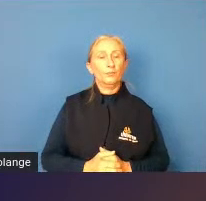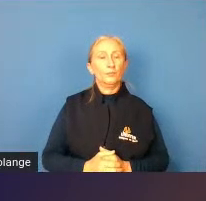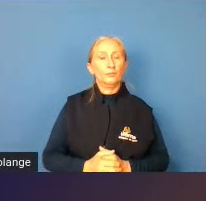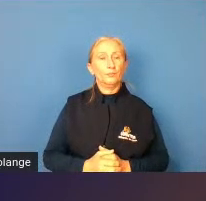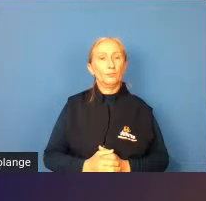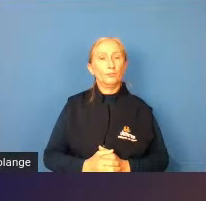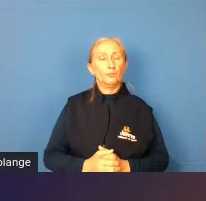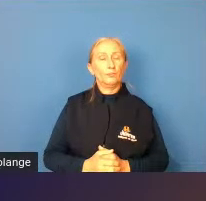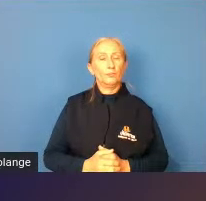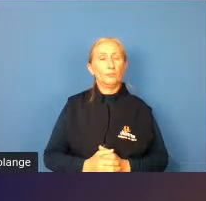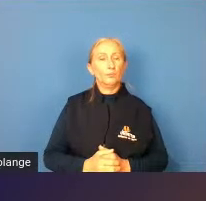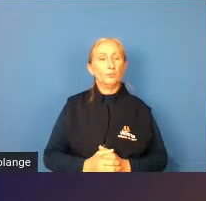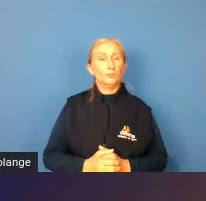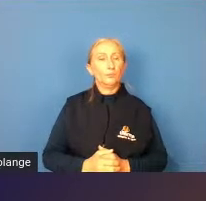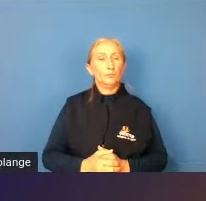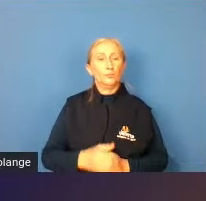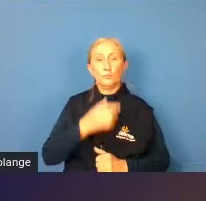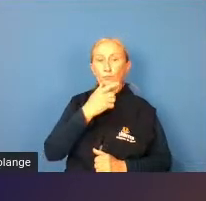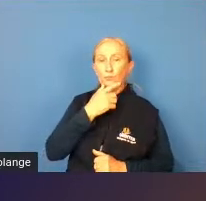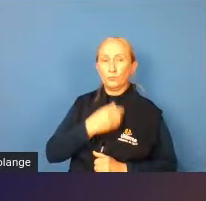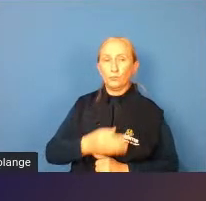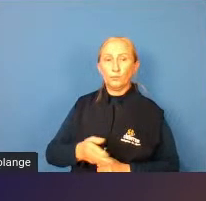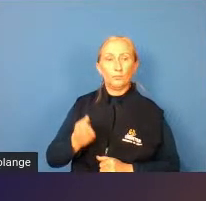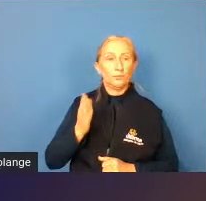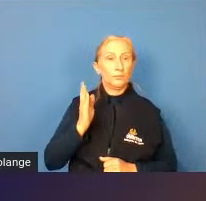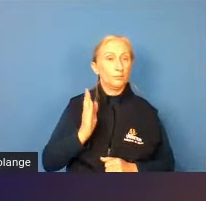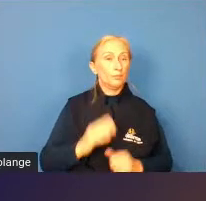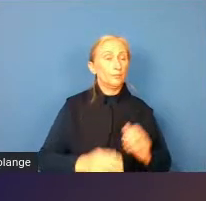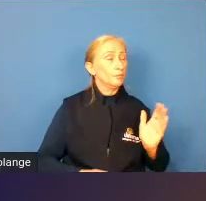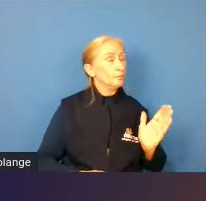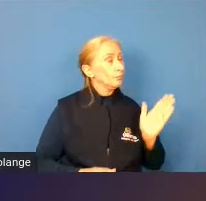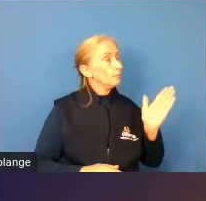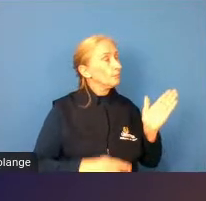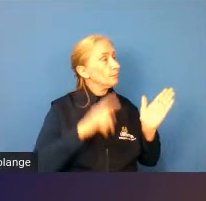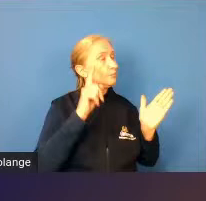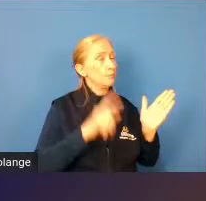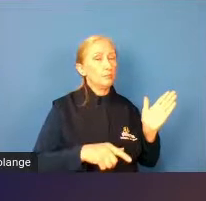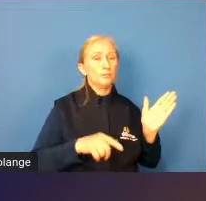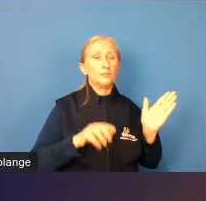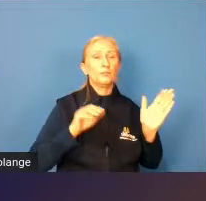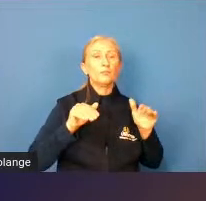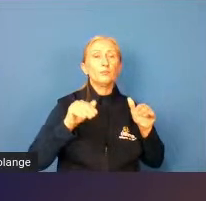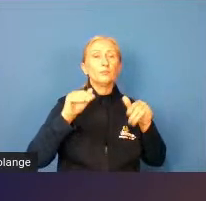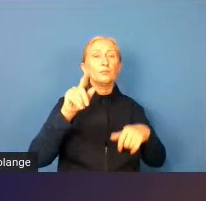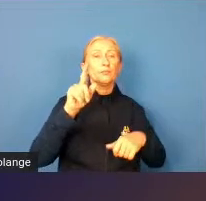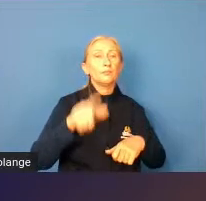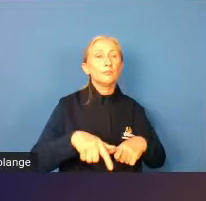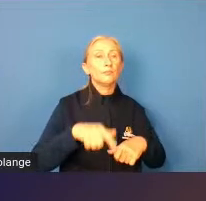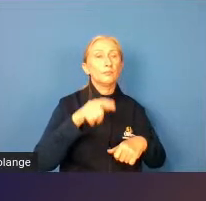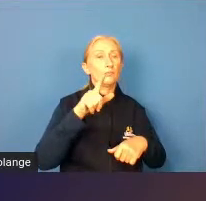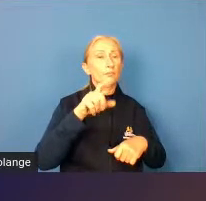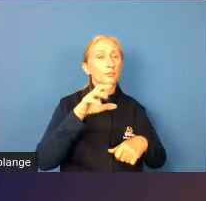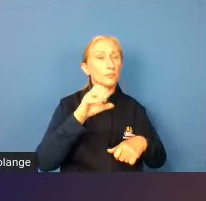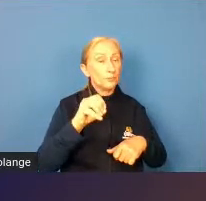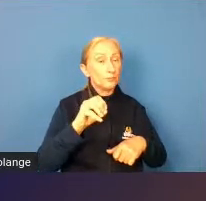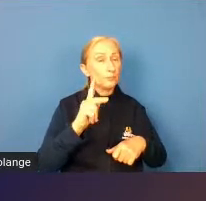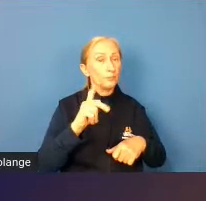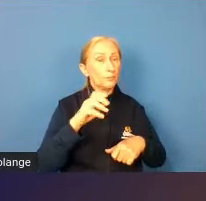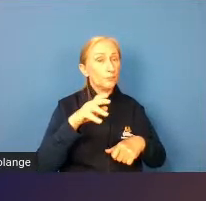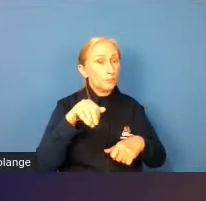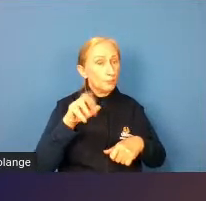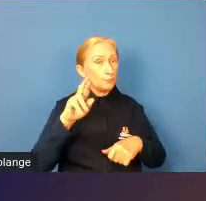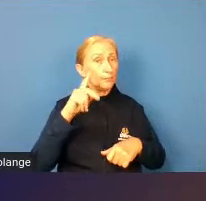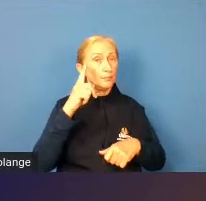então o Leal Kanner que foi um psiquiatra infantil austríaco mas radicado nos Estados Unidos foi ele que definiu em